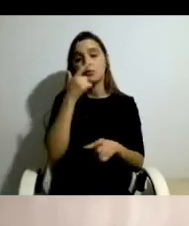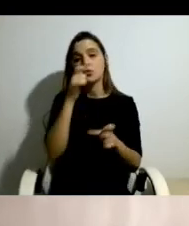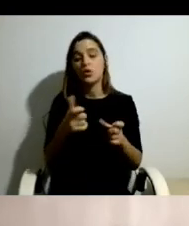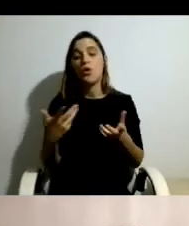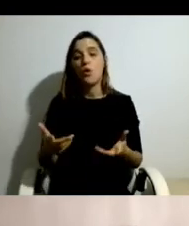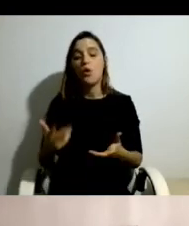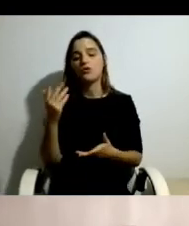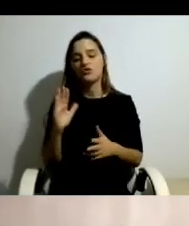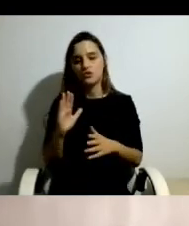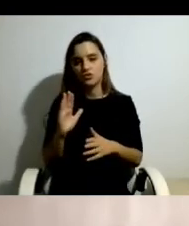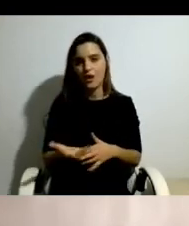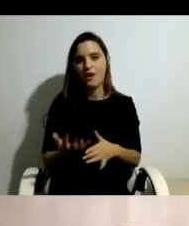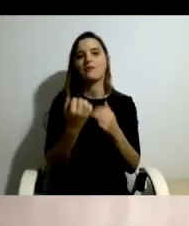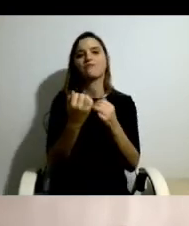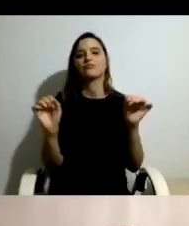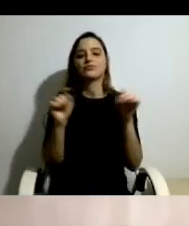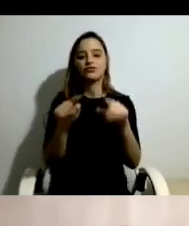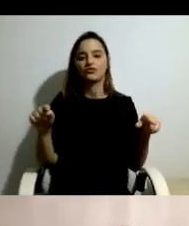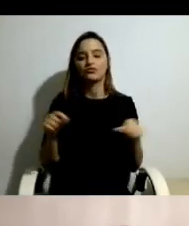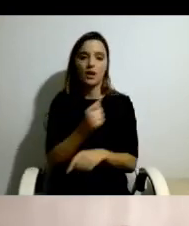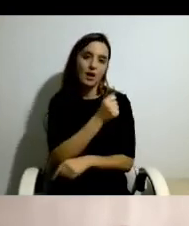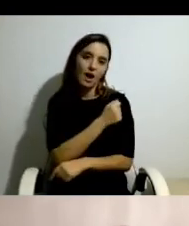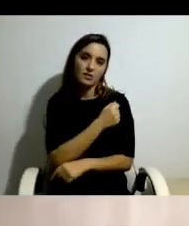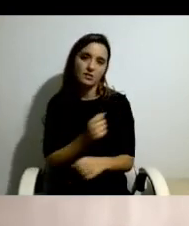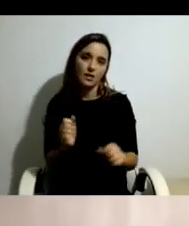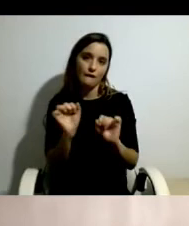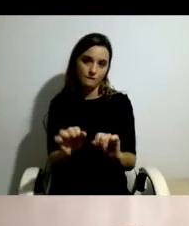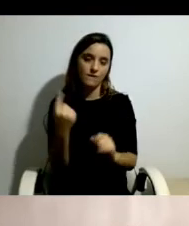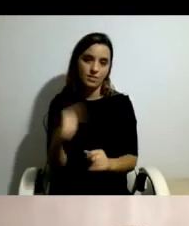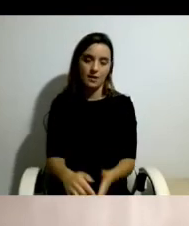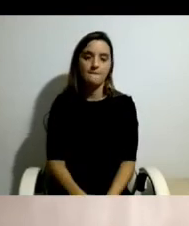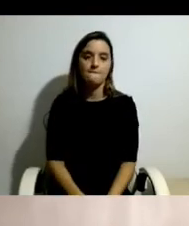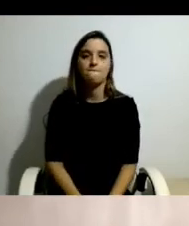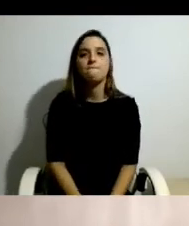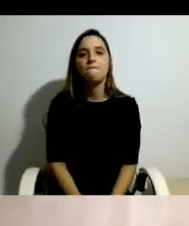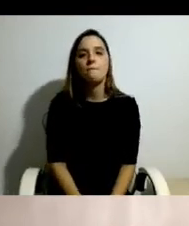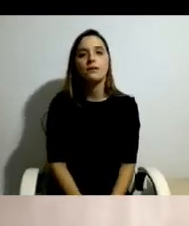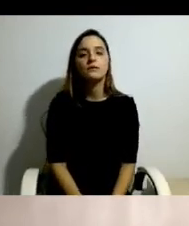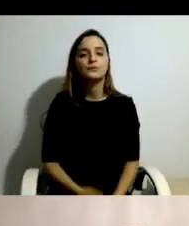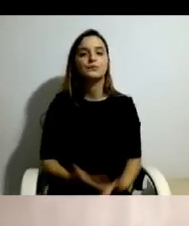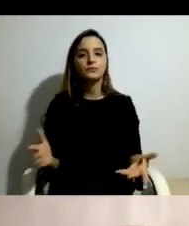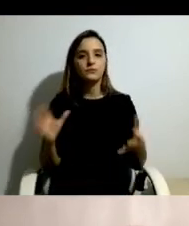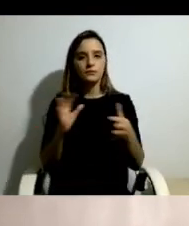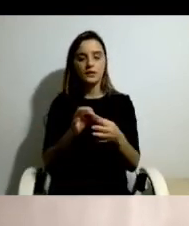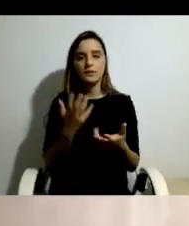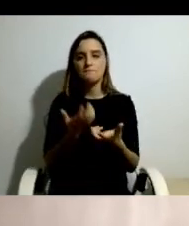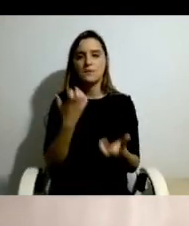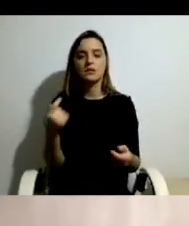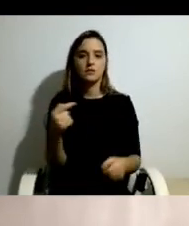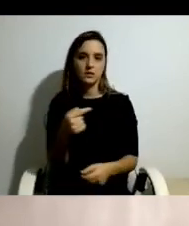autonomizaram em termos de espaço de residência. Podes avançar, Mónica. Em termos de impactos negativos,